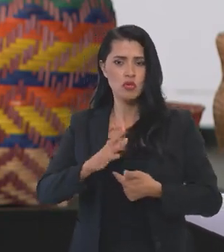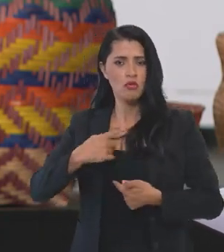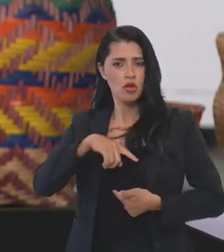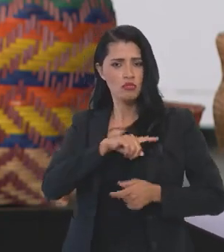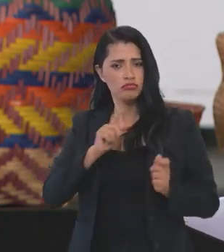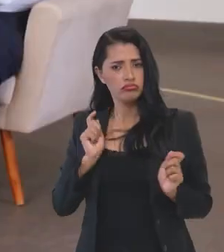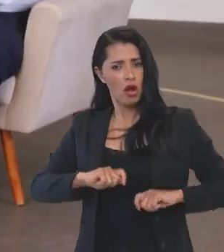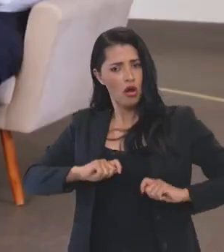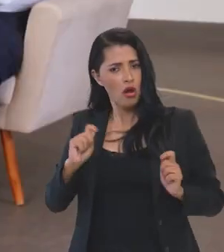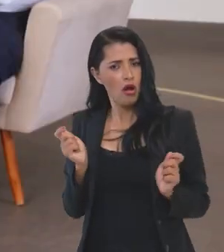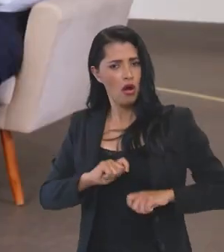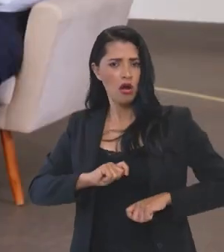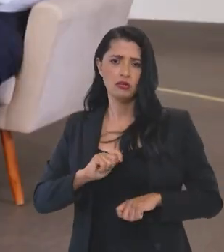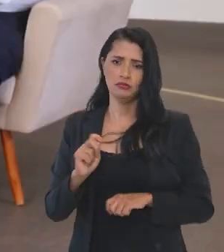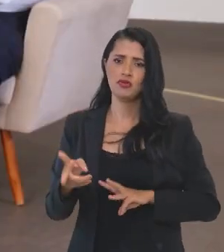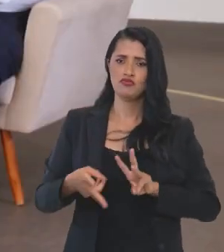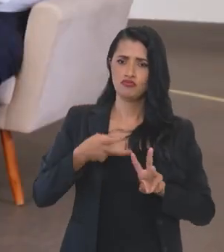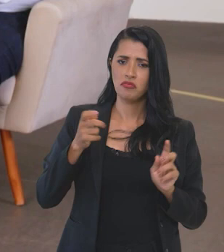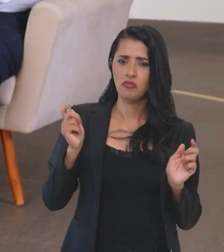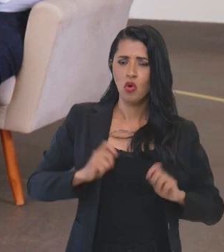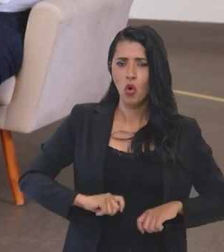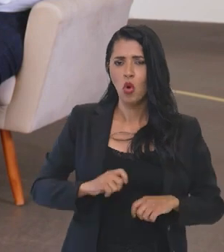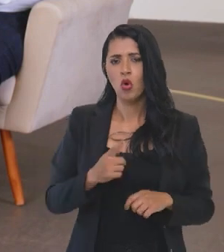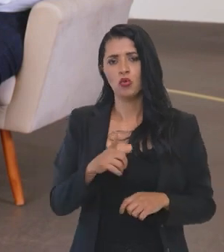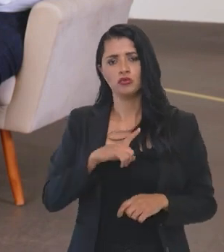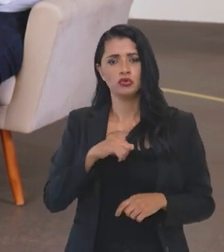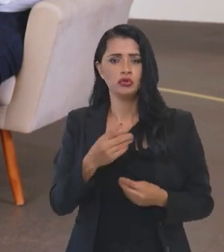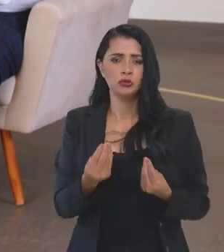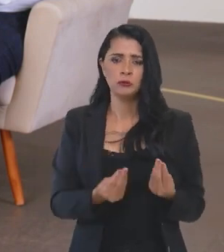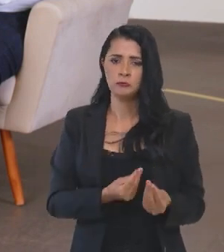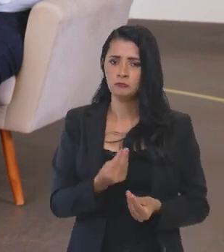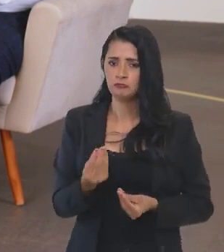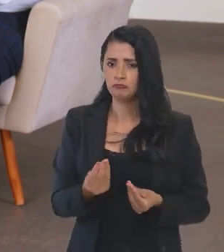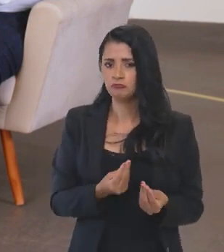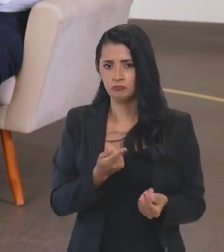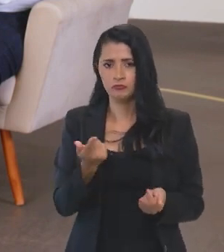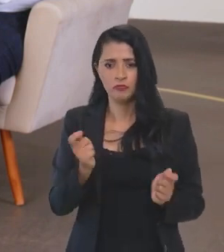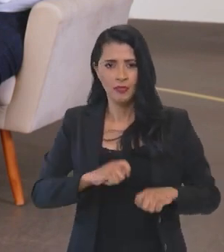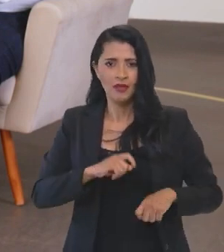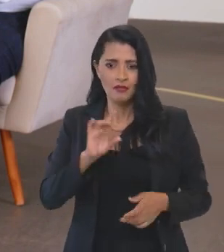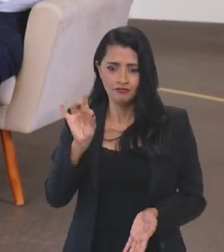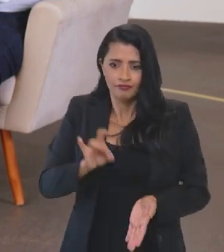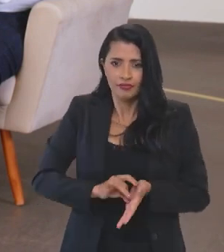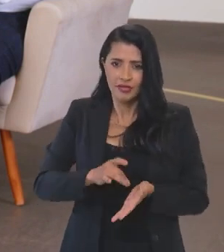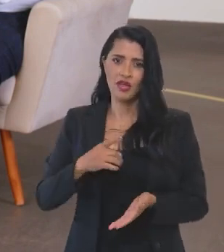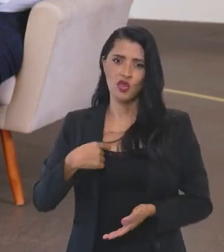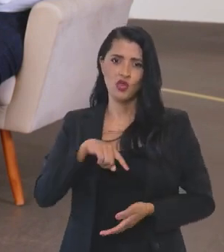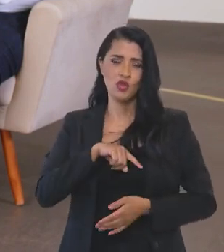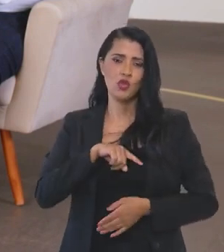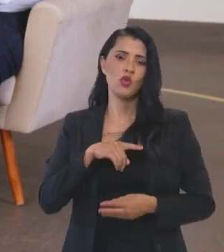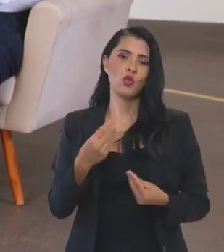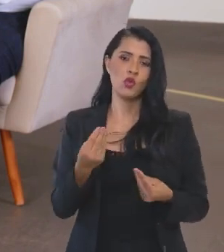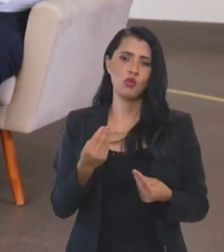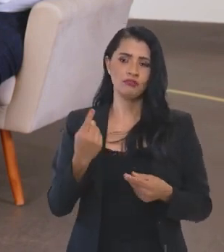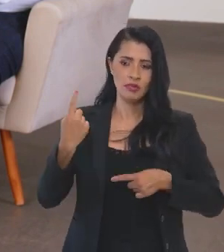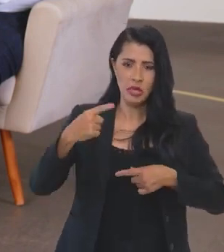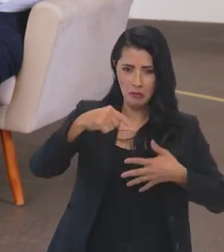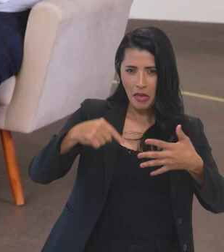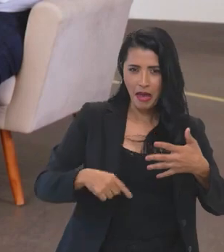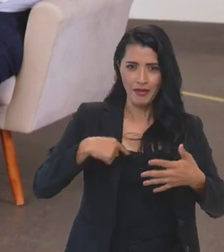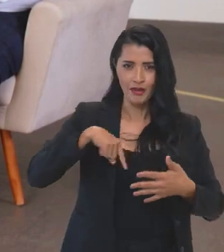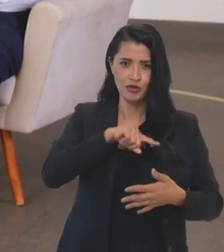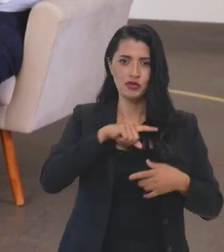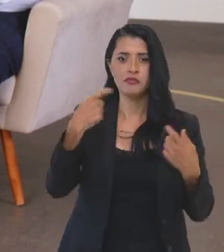mostrar a nossa capacidade de poder consolidar as nossas próprias